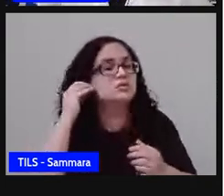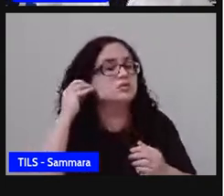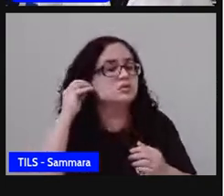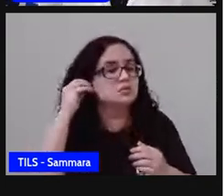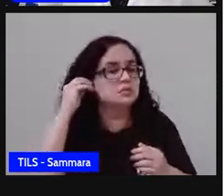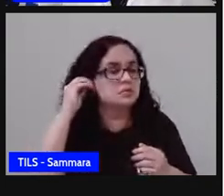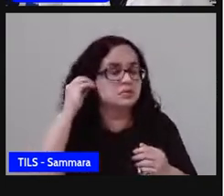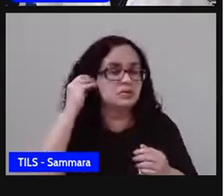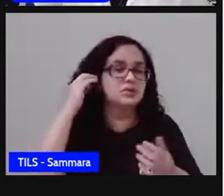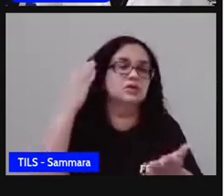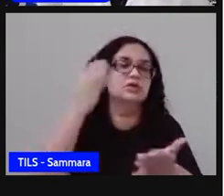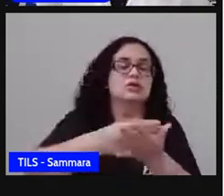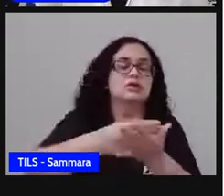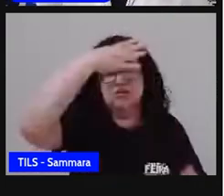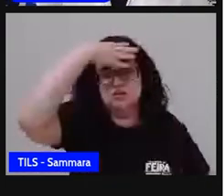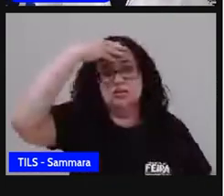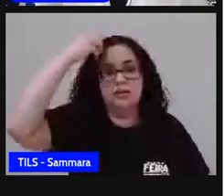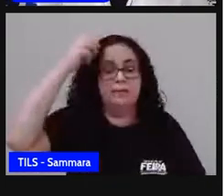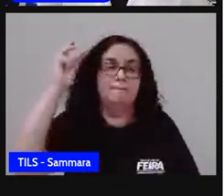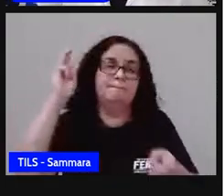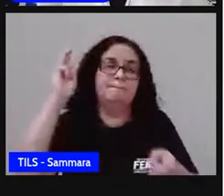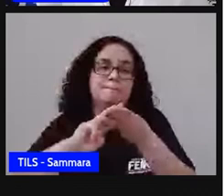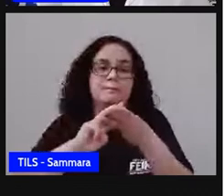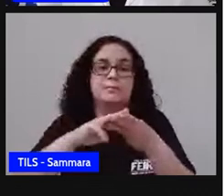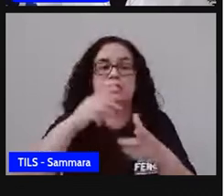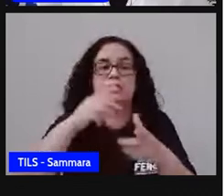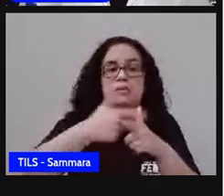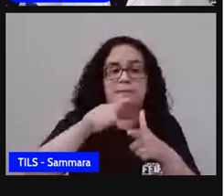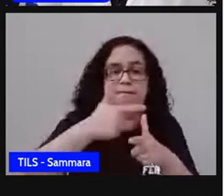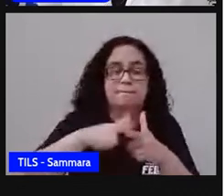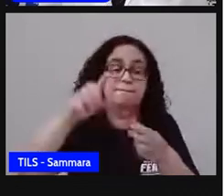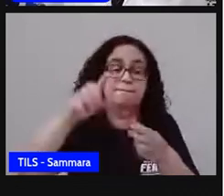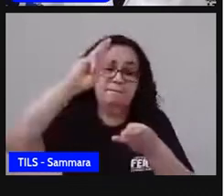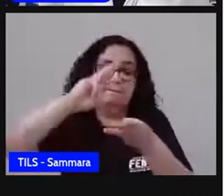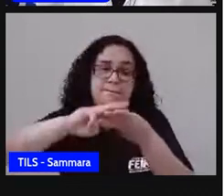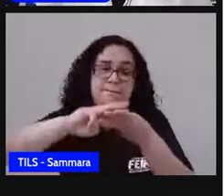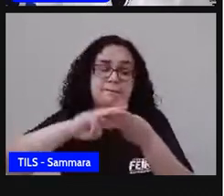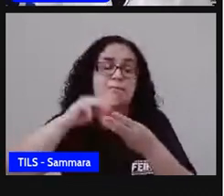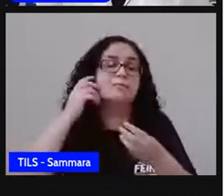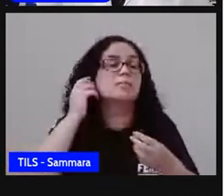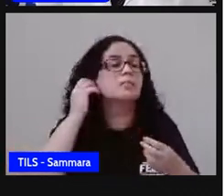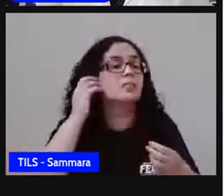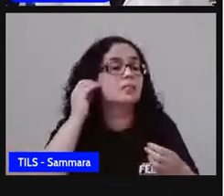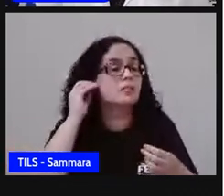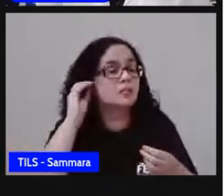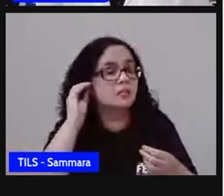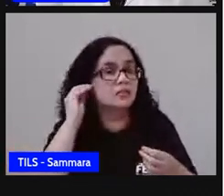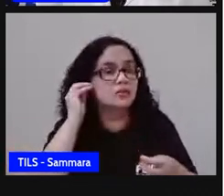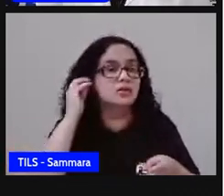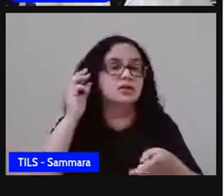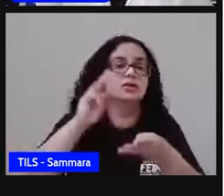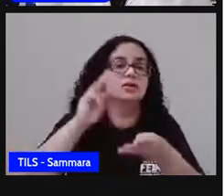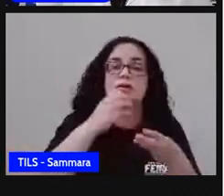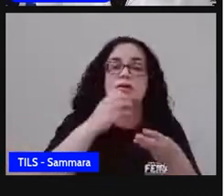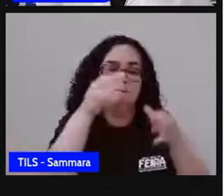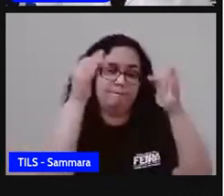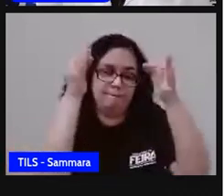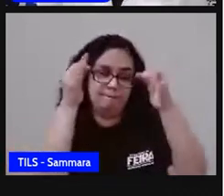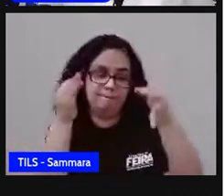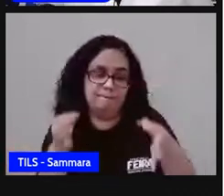Até a próxima, não esquece que matemática não é problema, tá bom? Ao contrário disso, matemática é